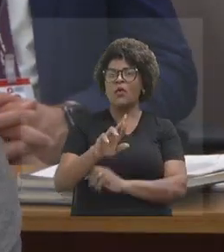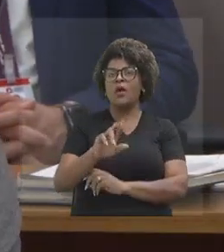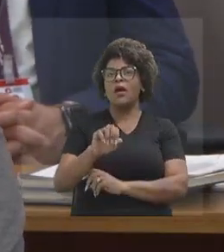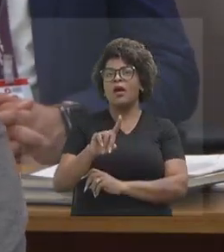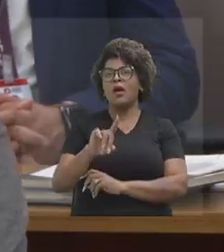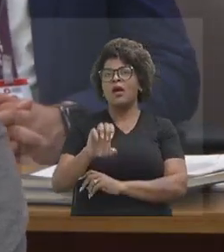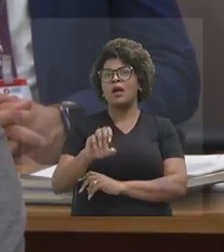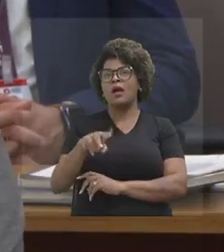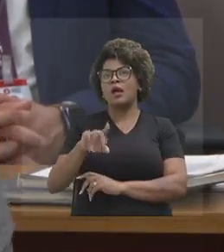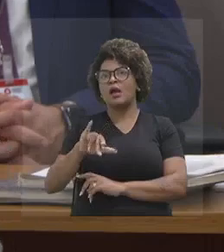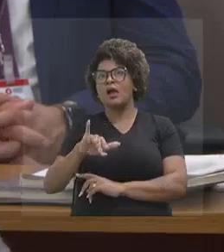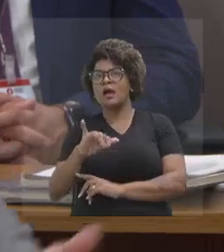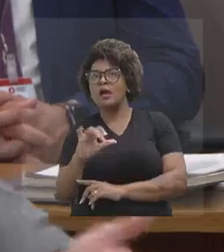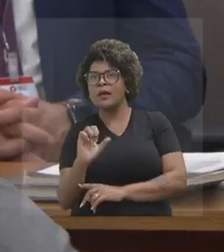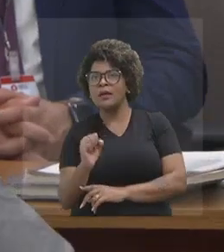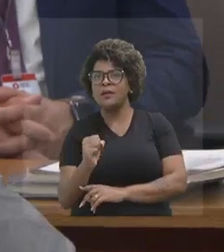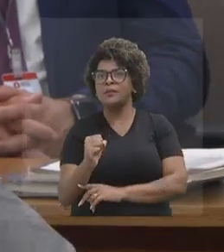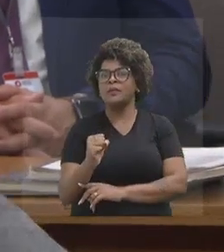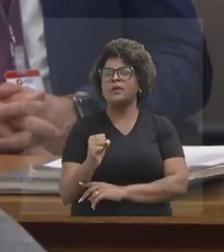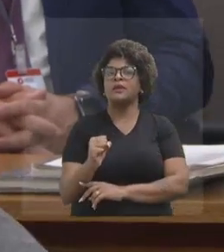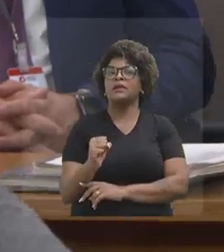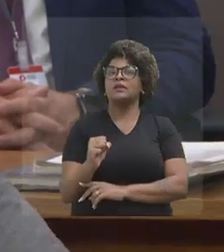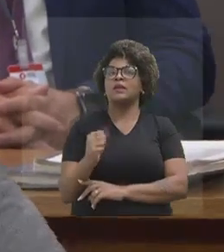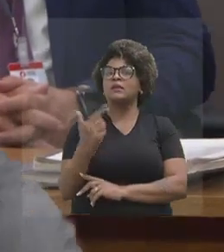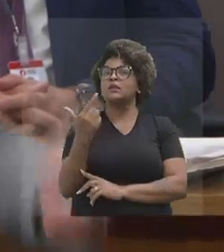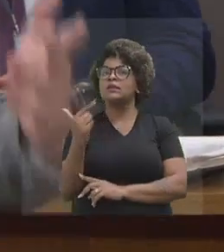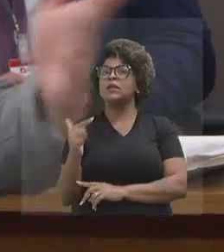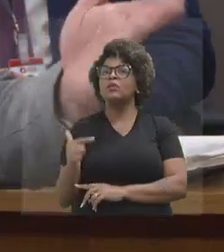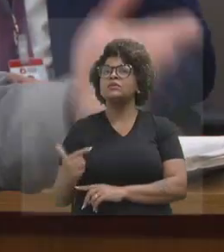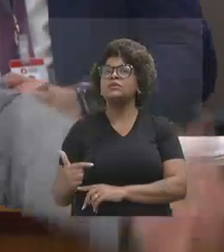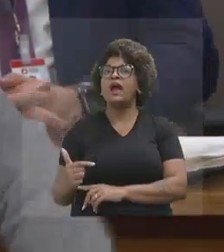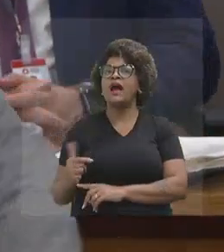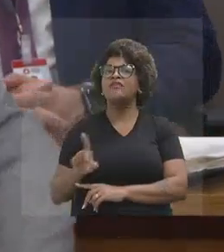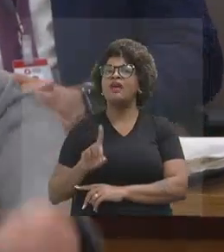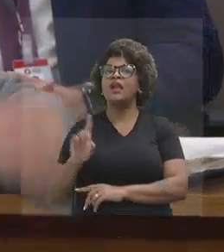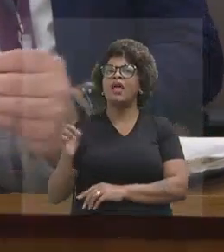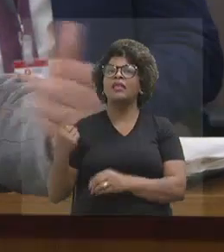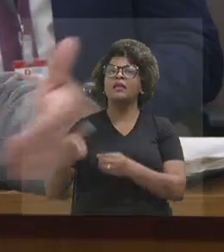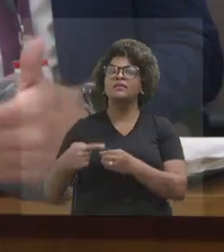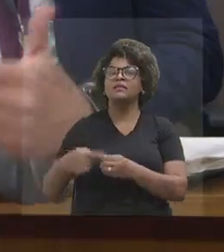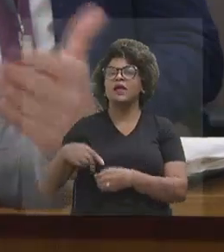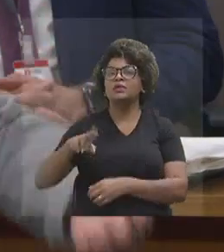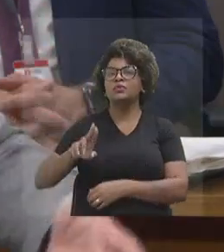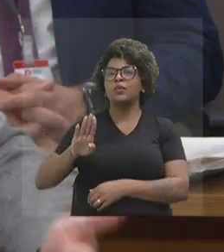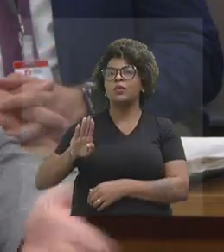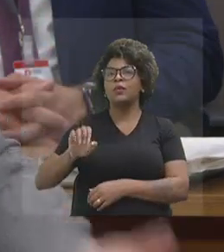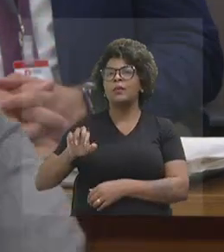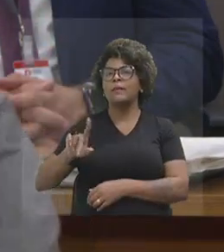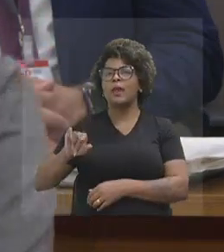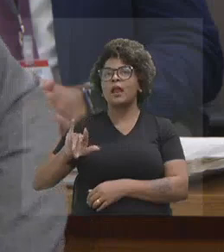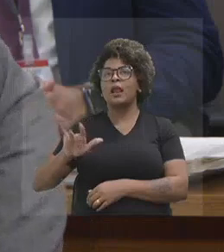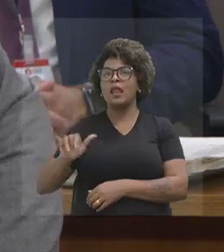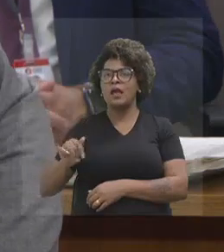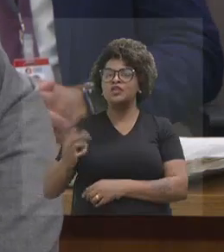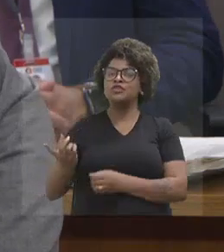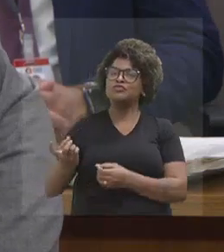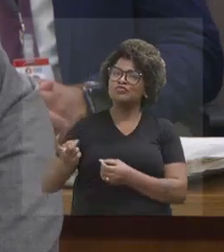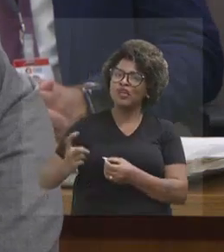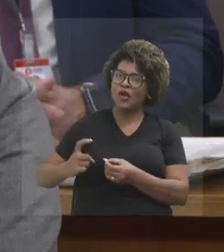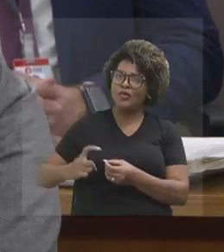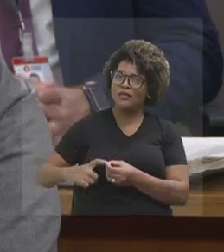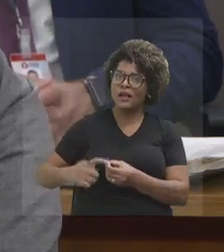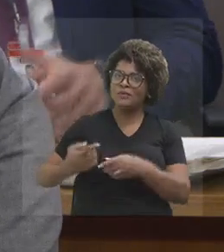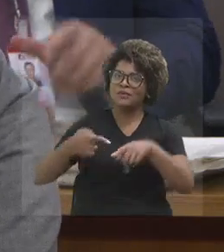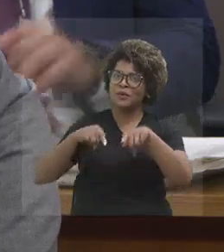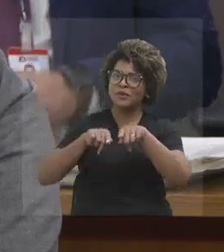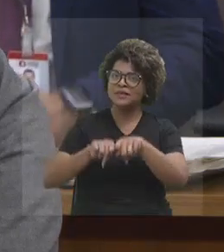exemplo, ela não estava passando em Uberlândia. Através do futebol, gente voltou a parceria com a TV Universitária